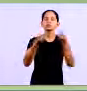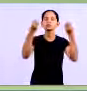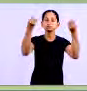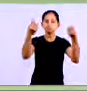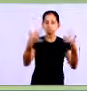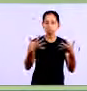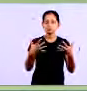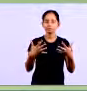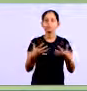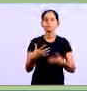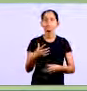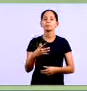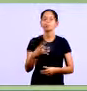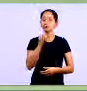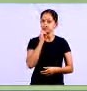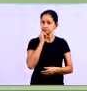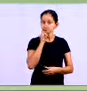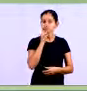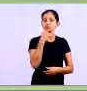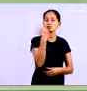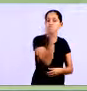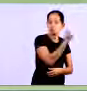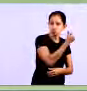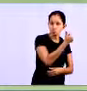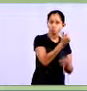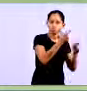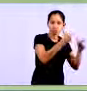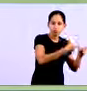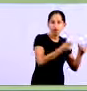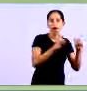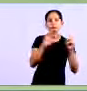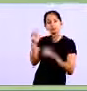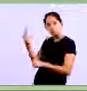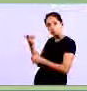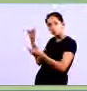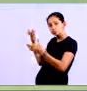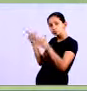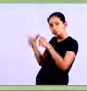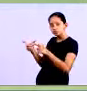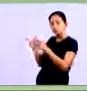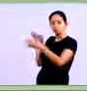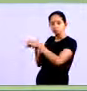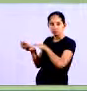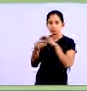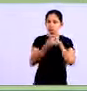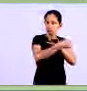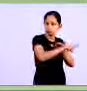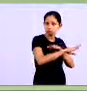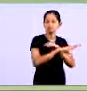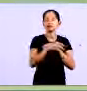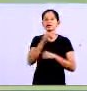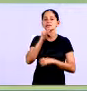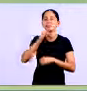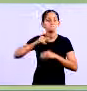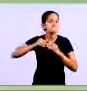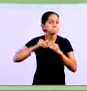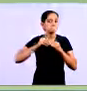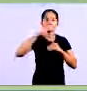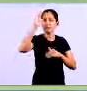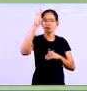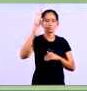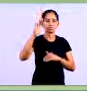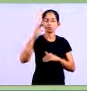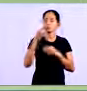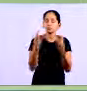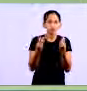especialmente quando há mais de um depósito no sistema de distribuição e ocorre quando o que é produzido é maior do que a necess